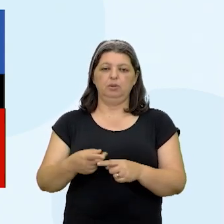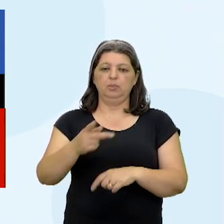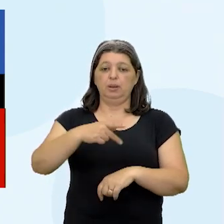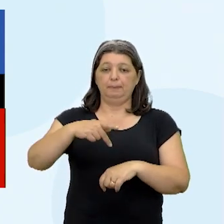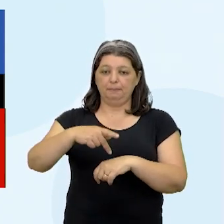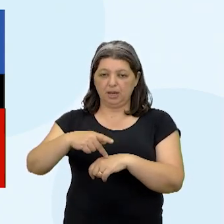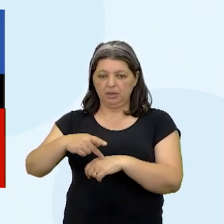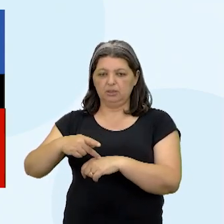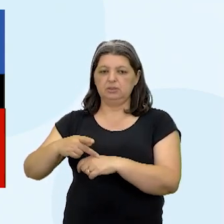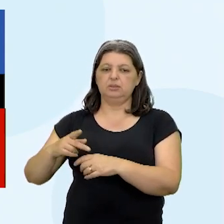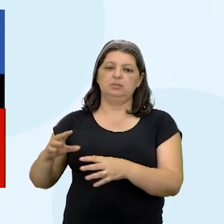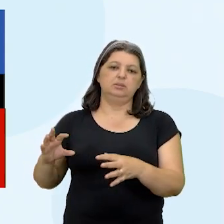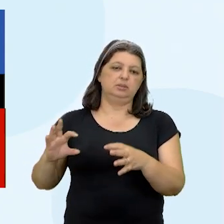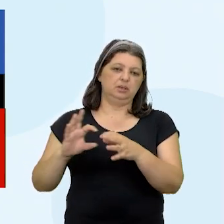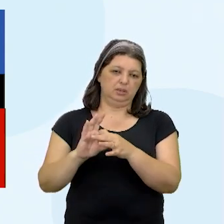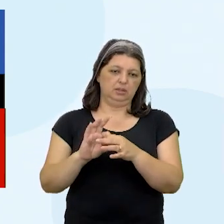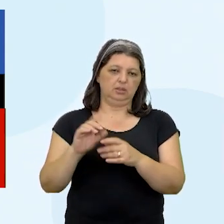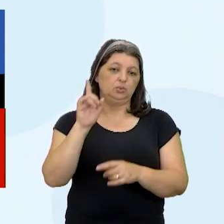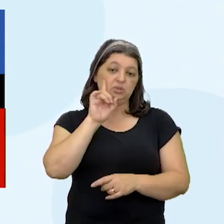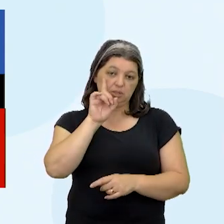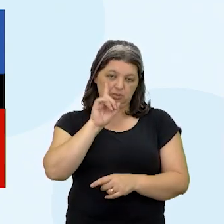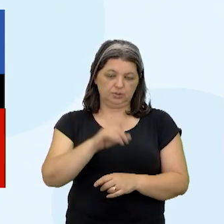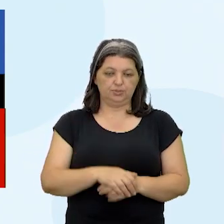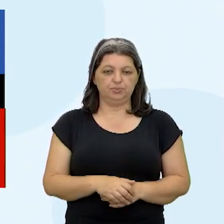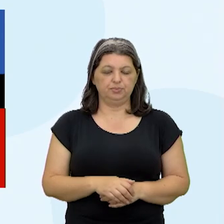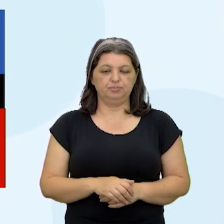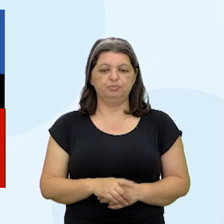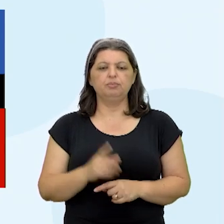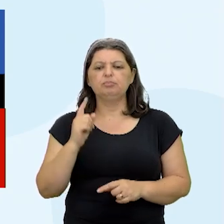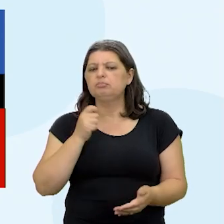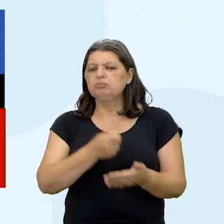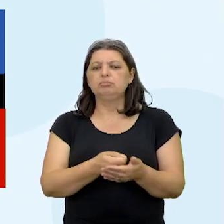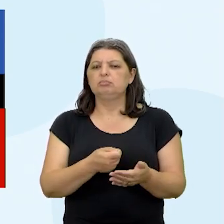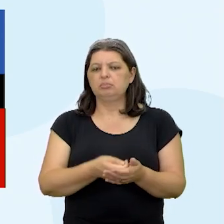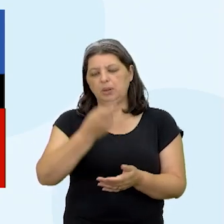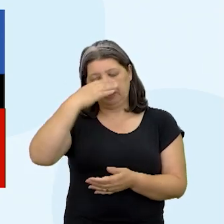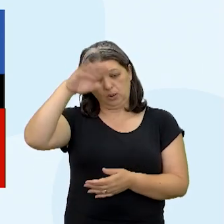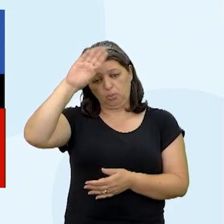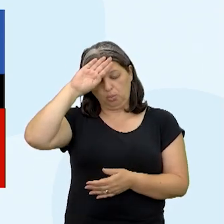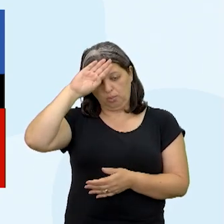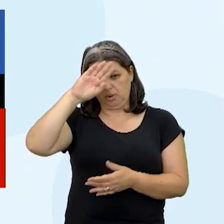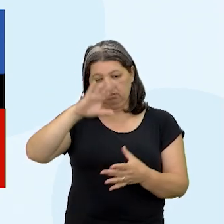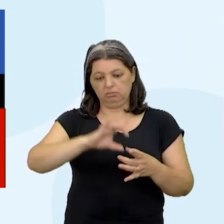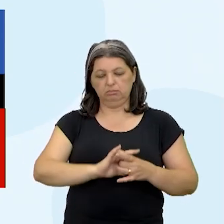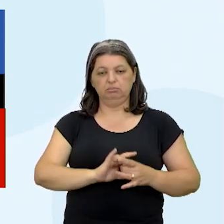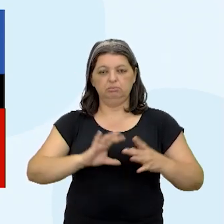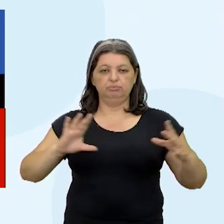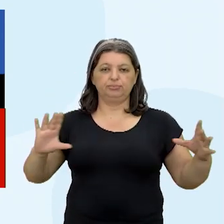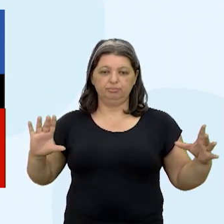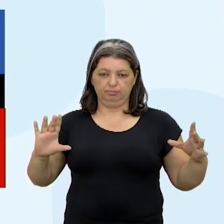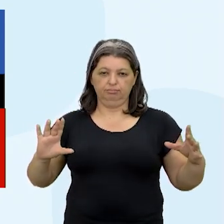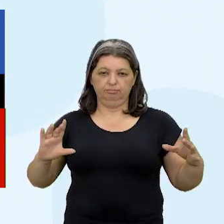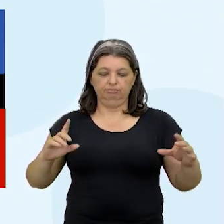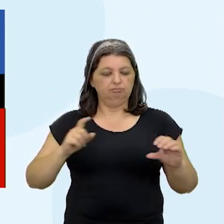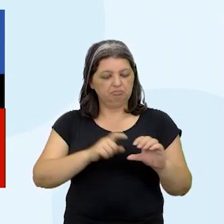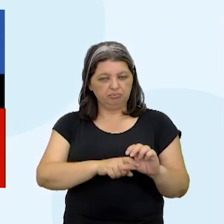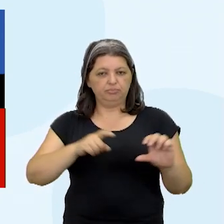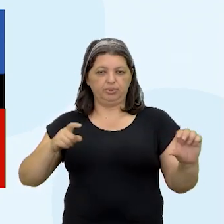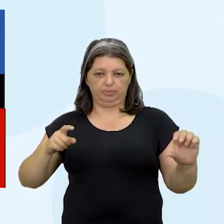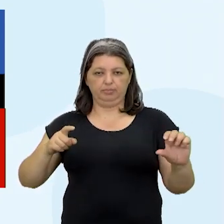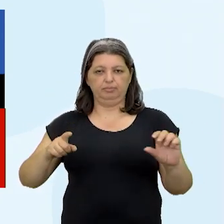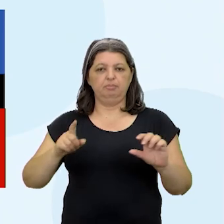eram aliados dos Estados Unidos. Isso força Cuba a ficar totalmente dependente economicamente e